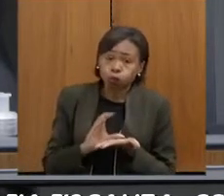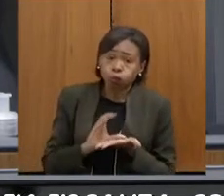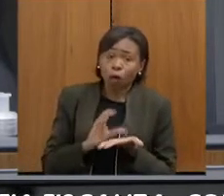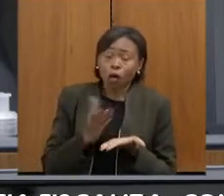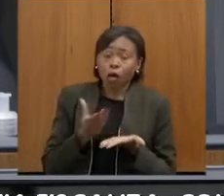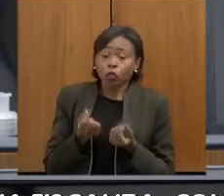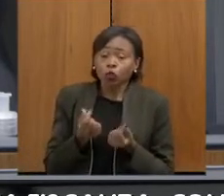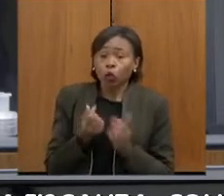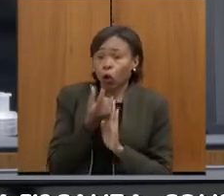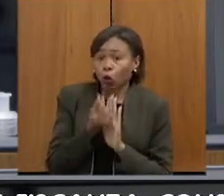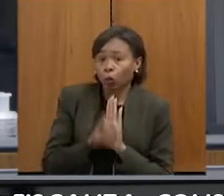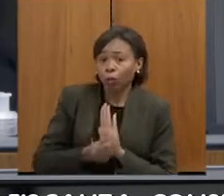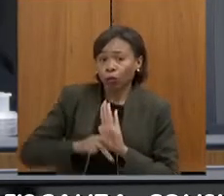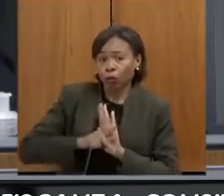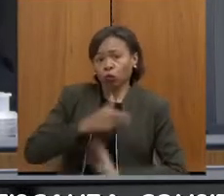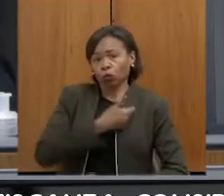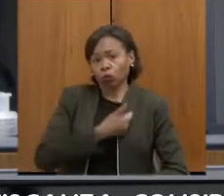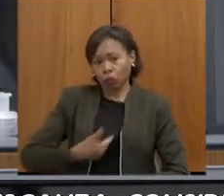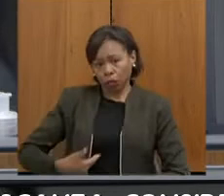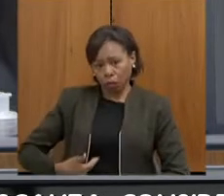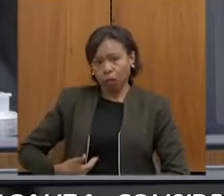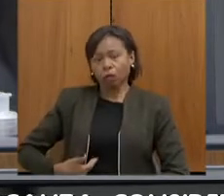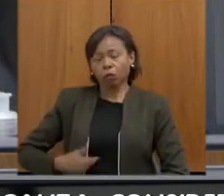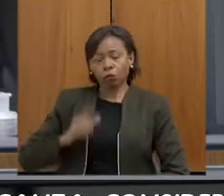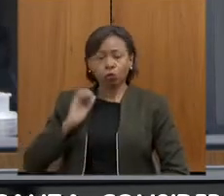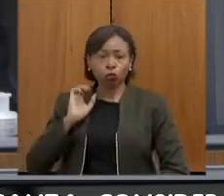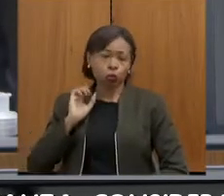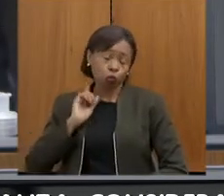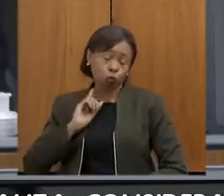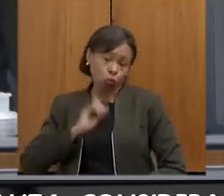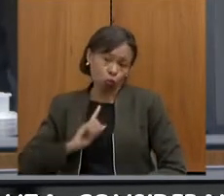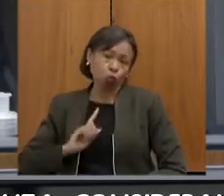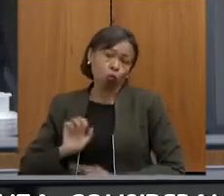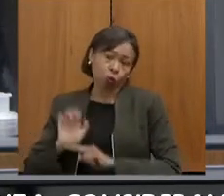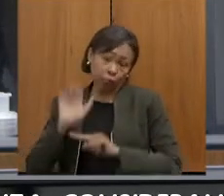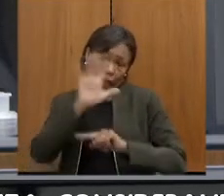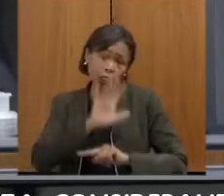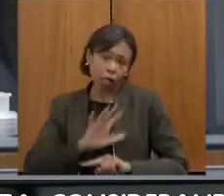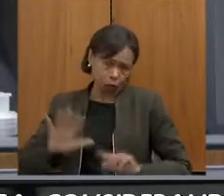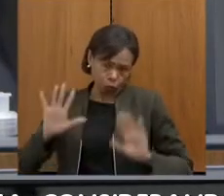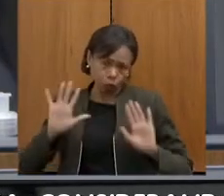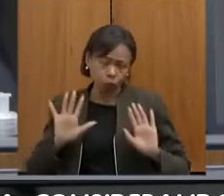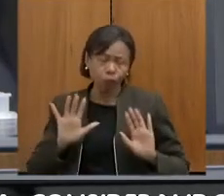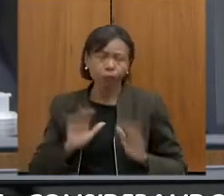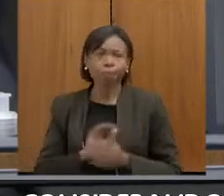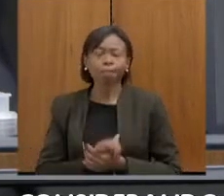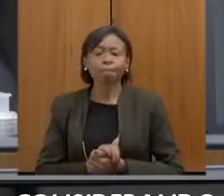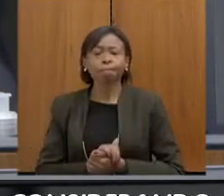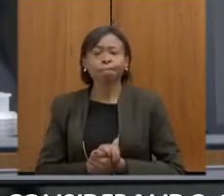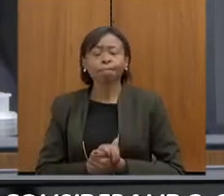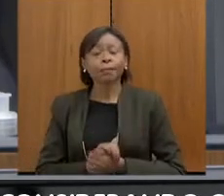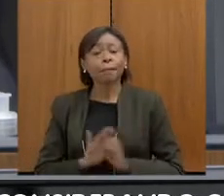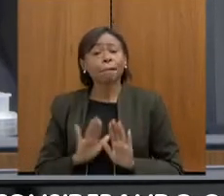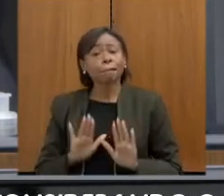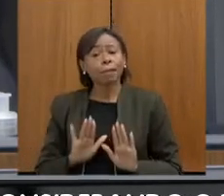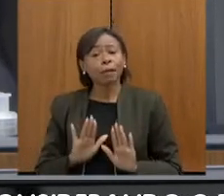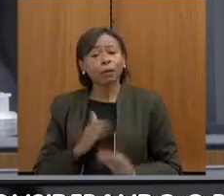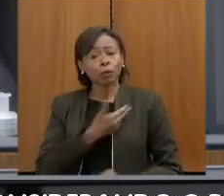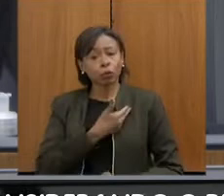política, o secretário trouxe aqui os dados, como lhe compete, é que o governador de Minas Gerais